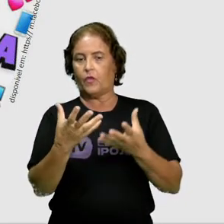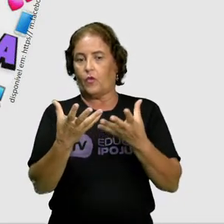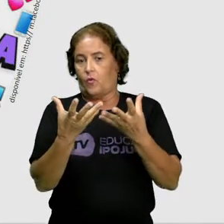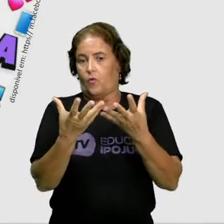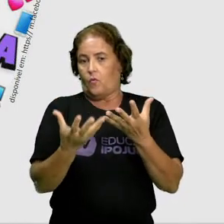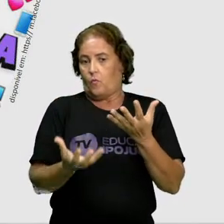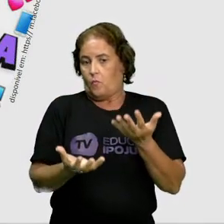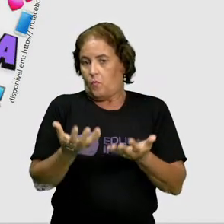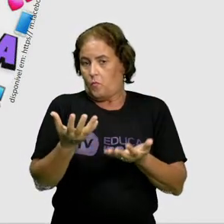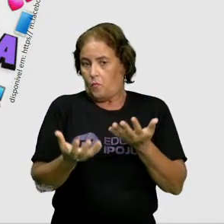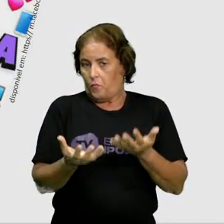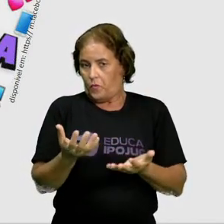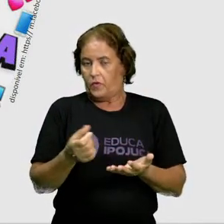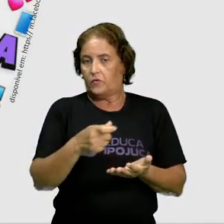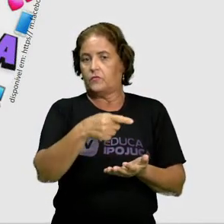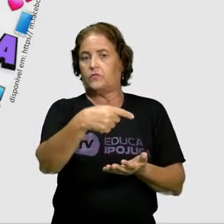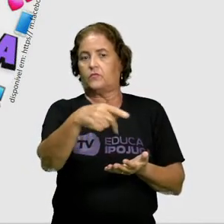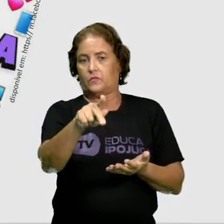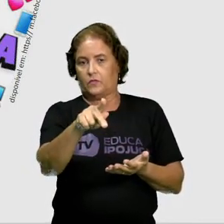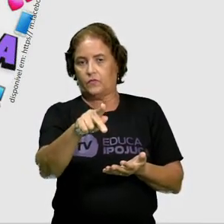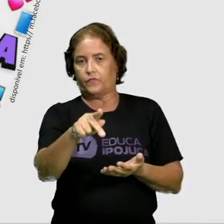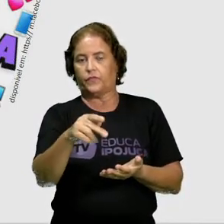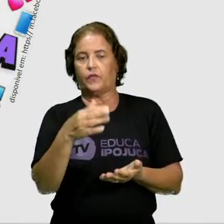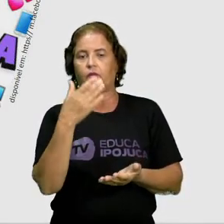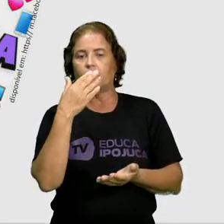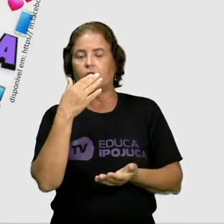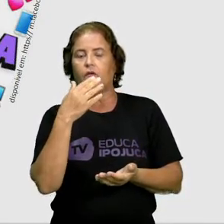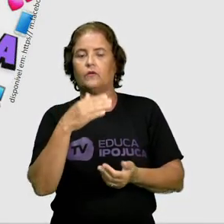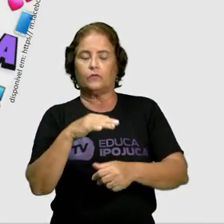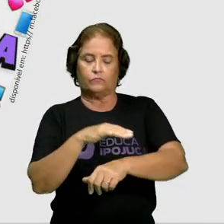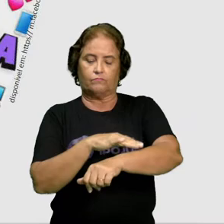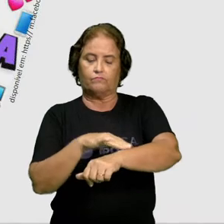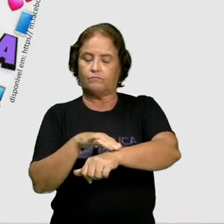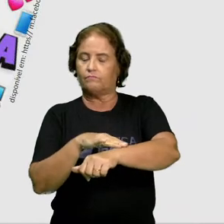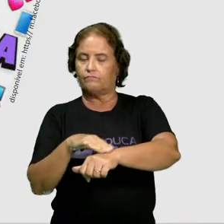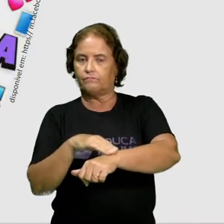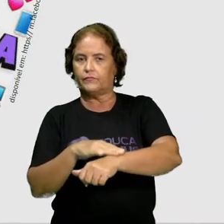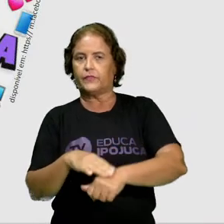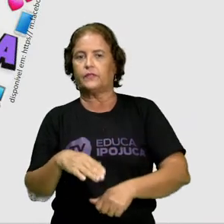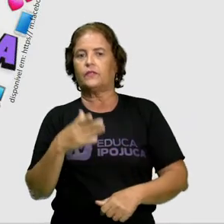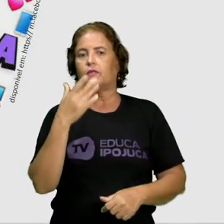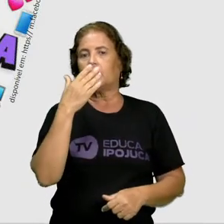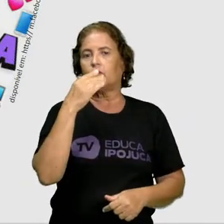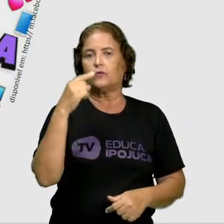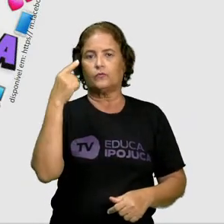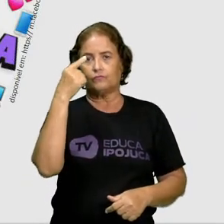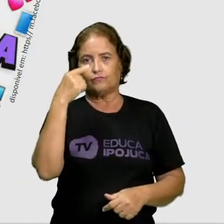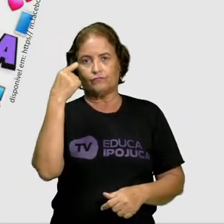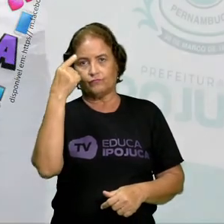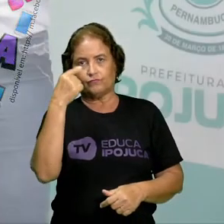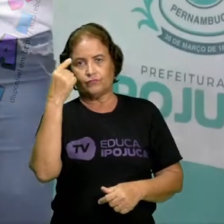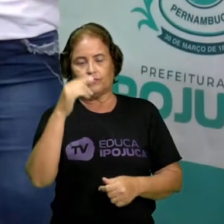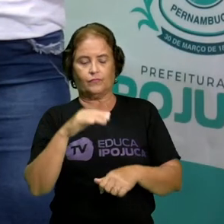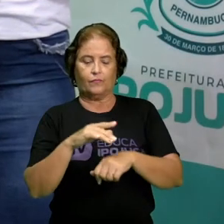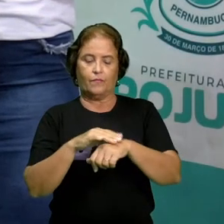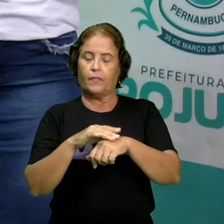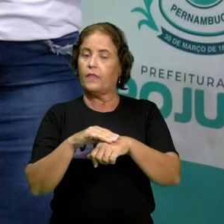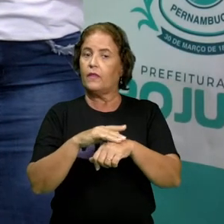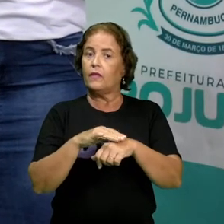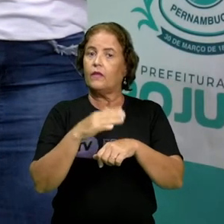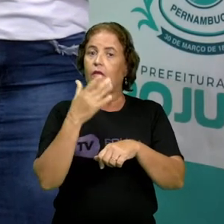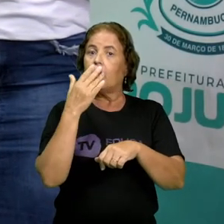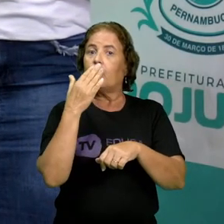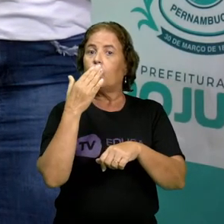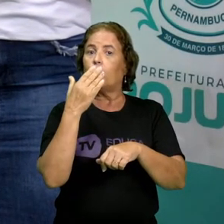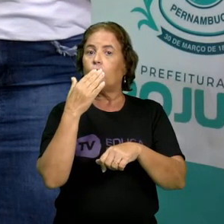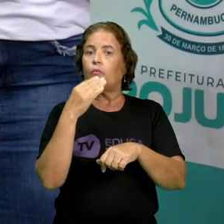a cor da sua pele, a cor dos seus olhos, a cor dos seus cabelos. Isso mesmo,